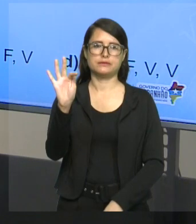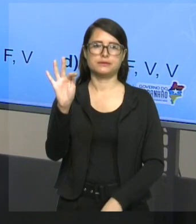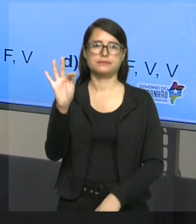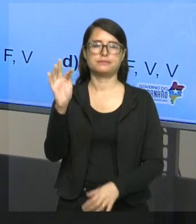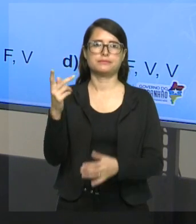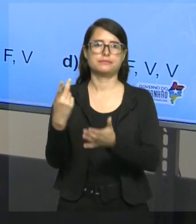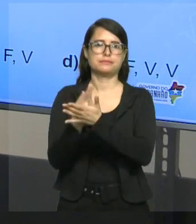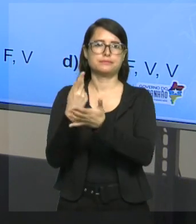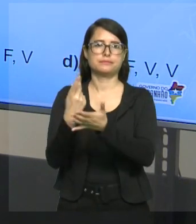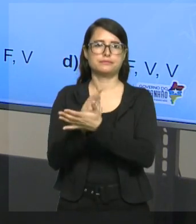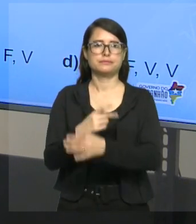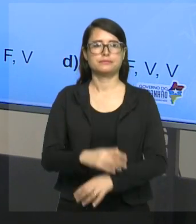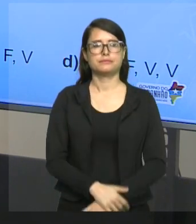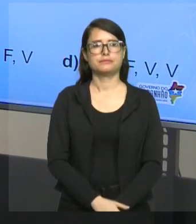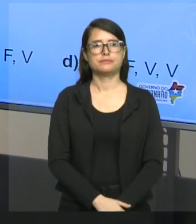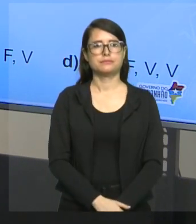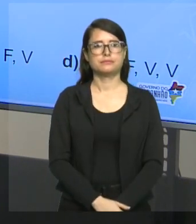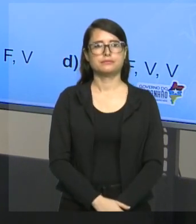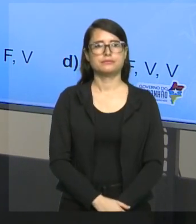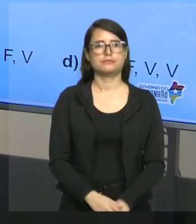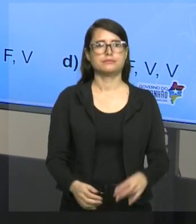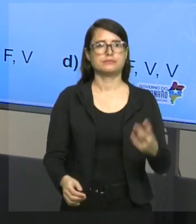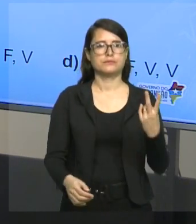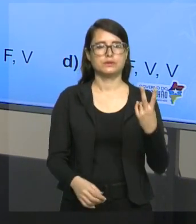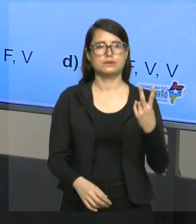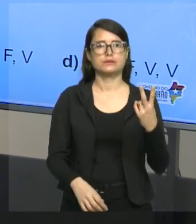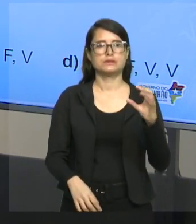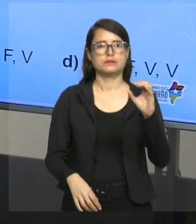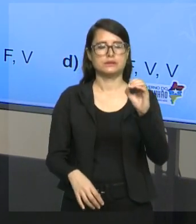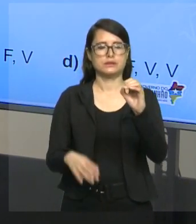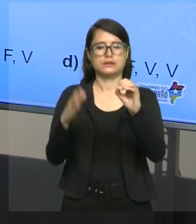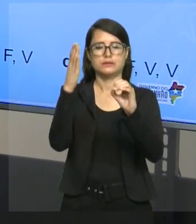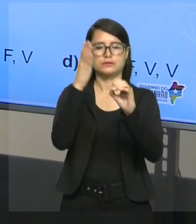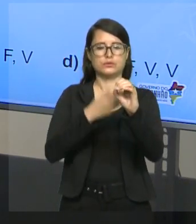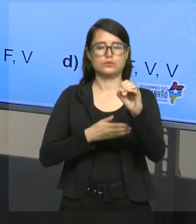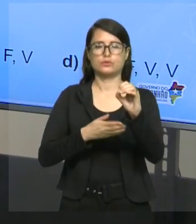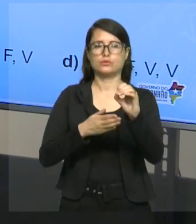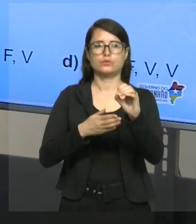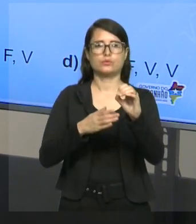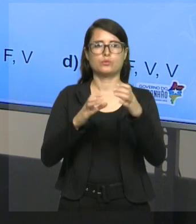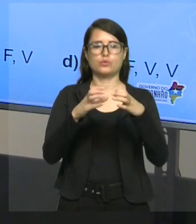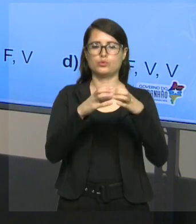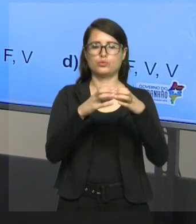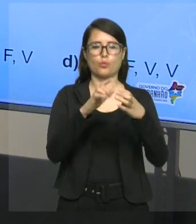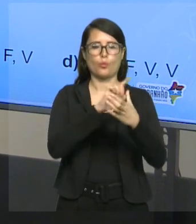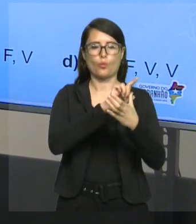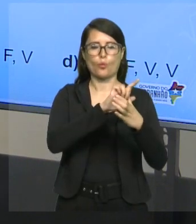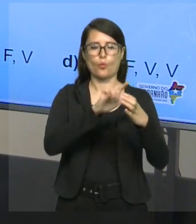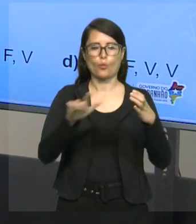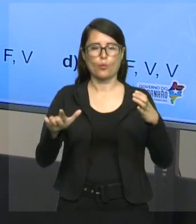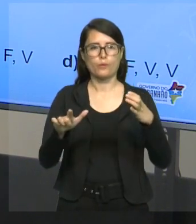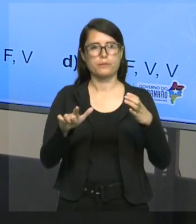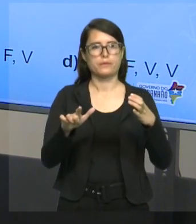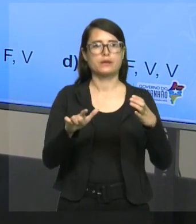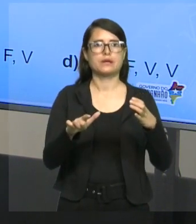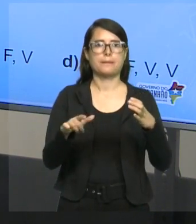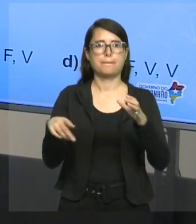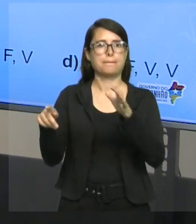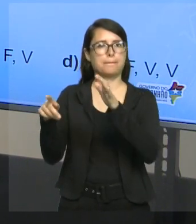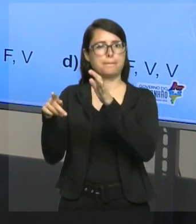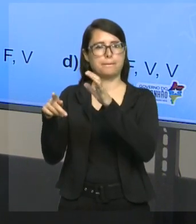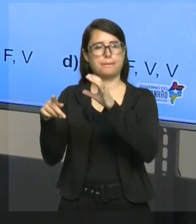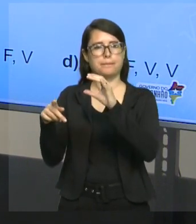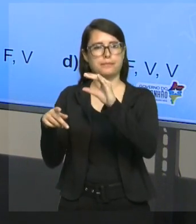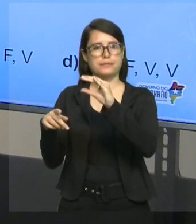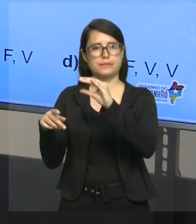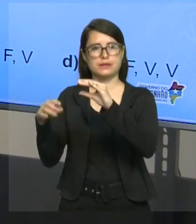o zero, ou zero não, desculpa, o conjunto vazio, lembra, bola cortada, está contido nesse conjunto. Aí você pode estar